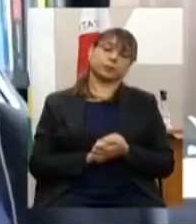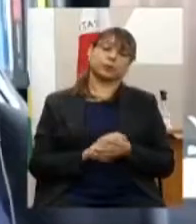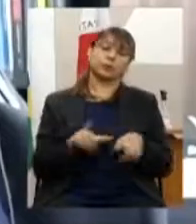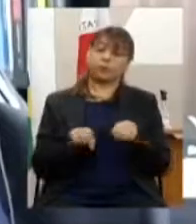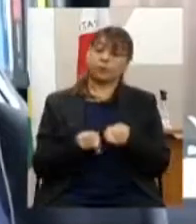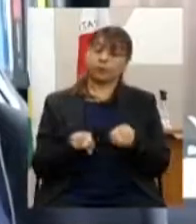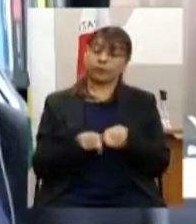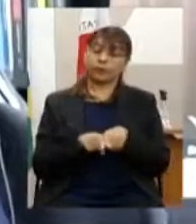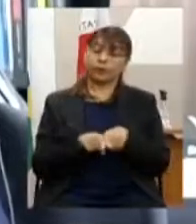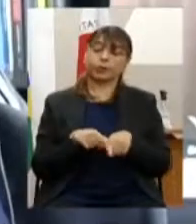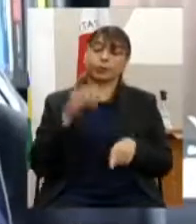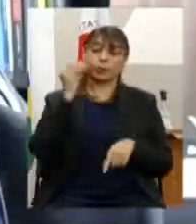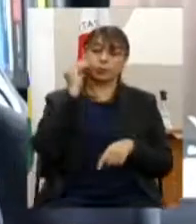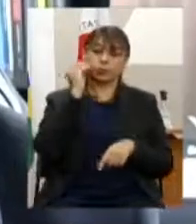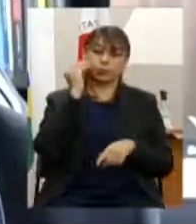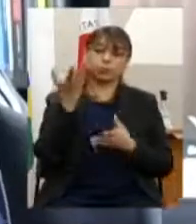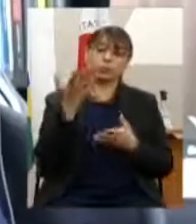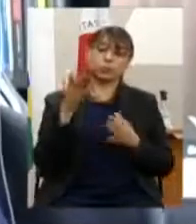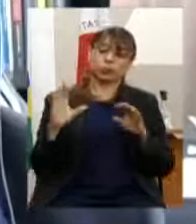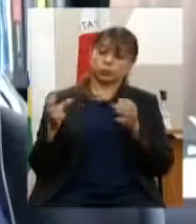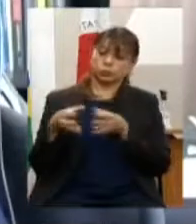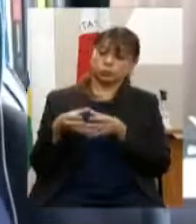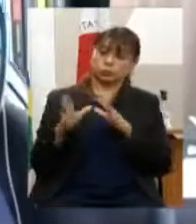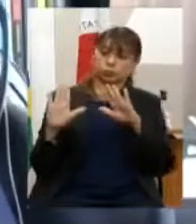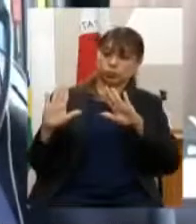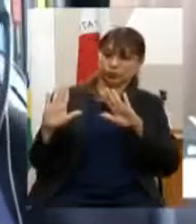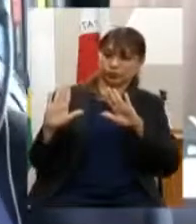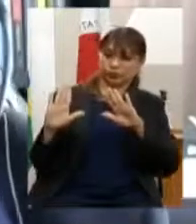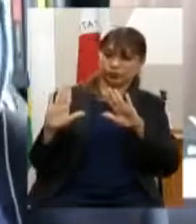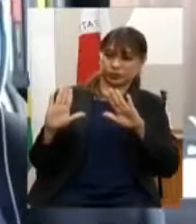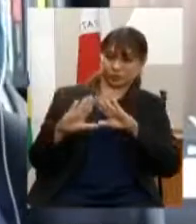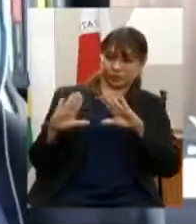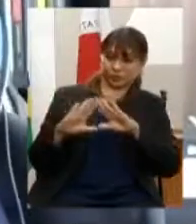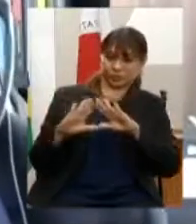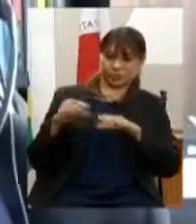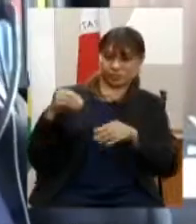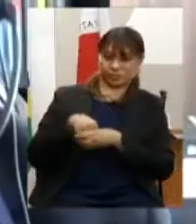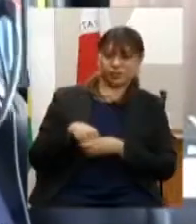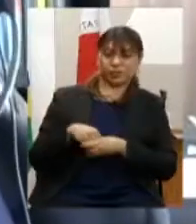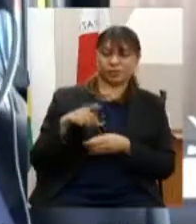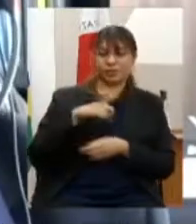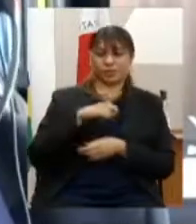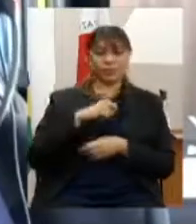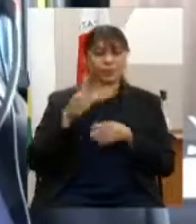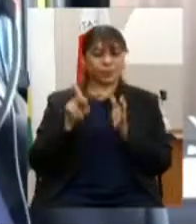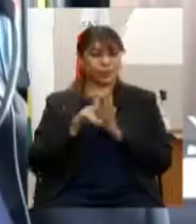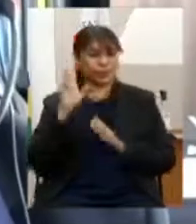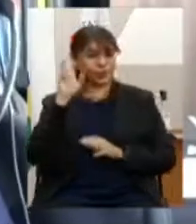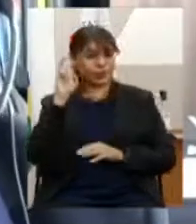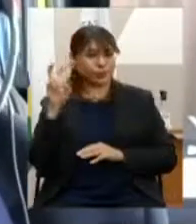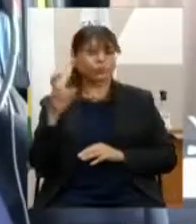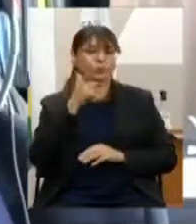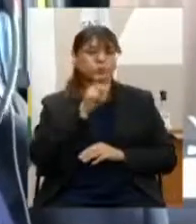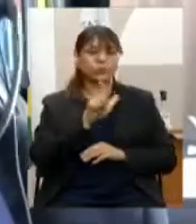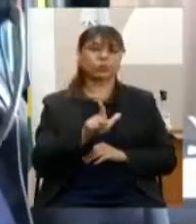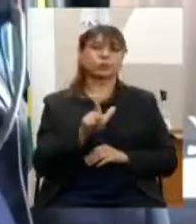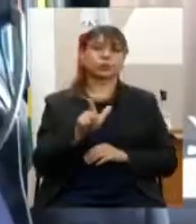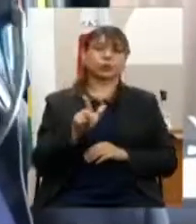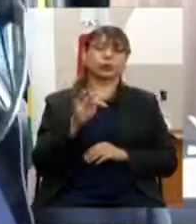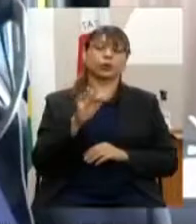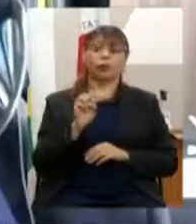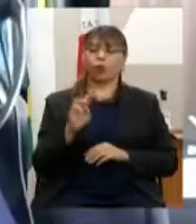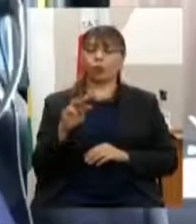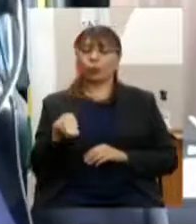a comissão de cultura da assembleia legislativa do estado de Minas Gerais a adoção de providências para a realização do fórum técnico